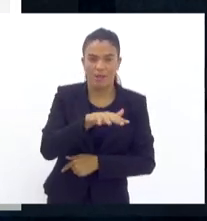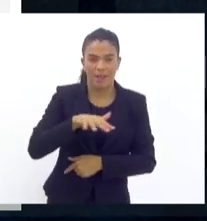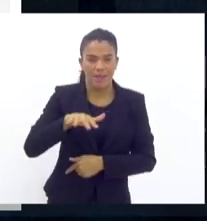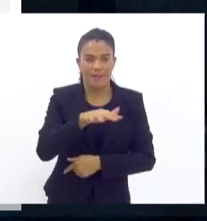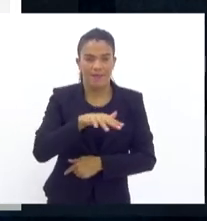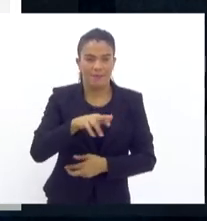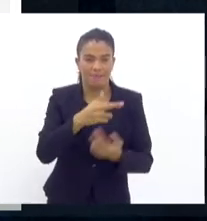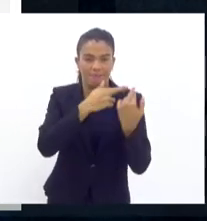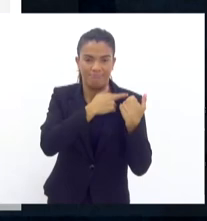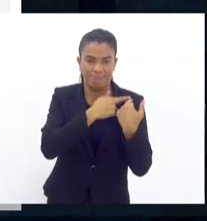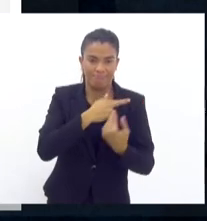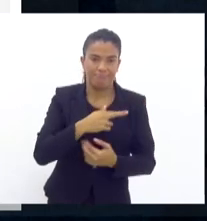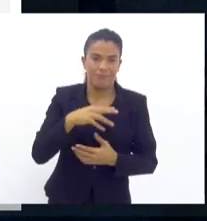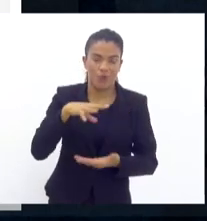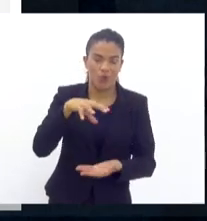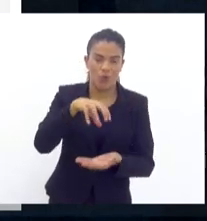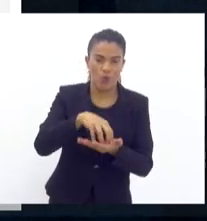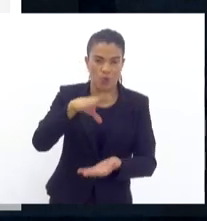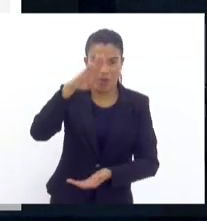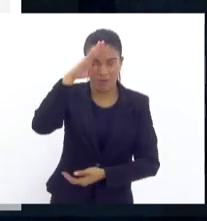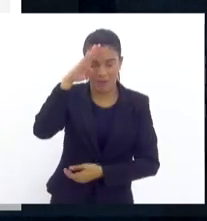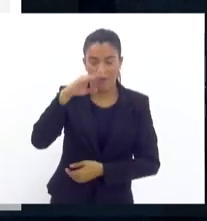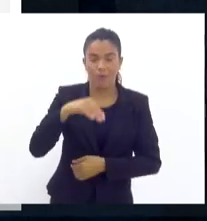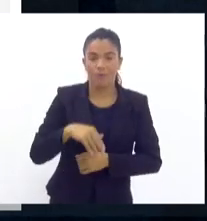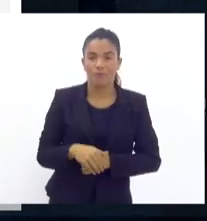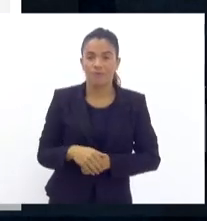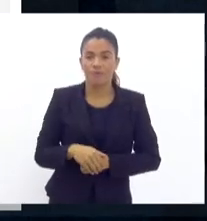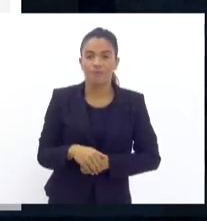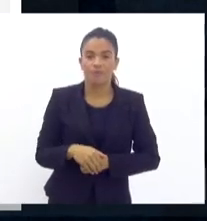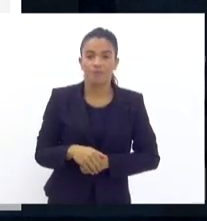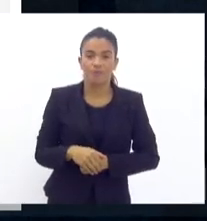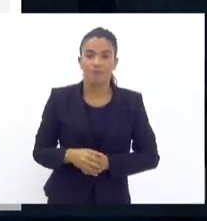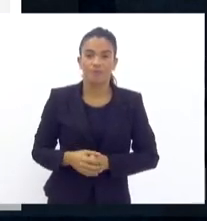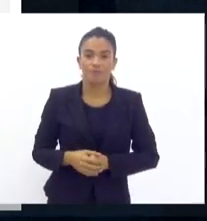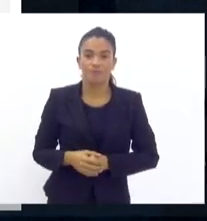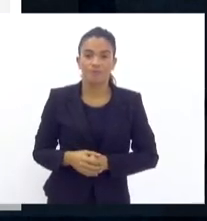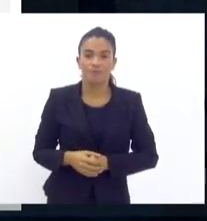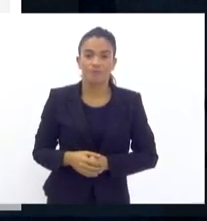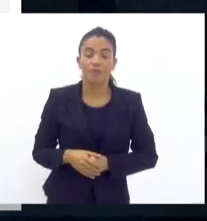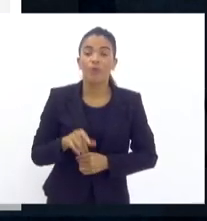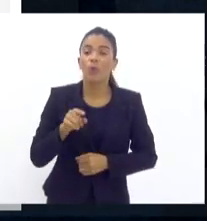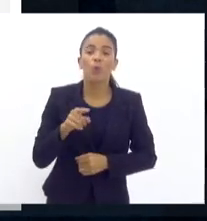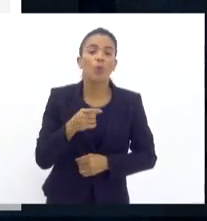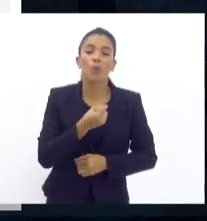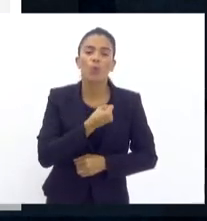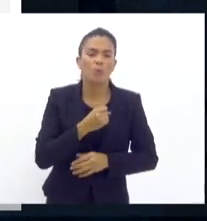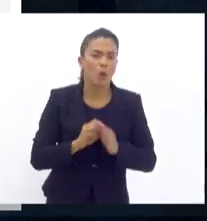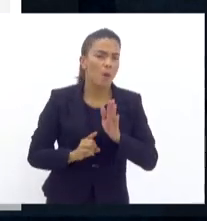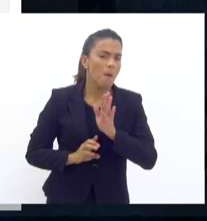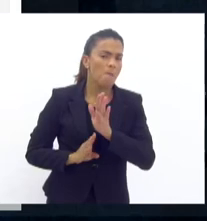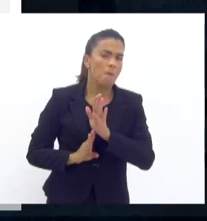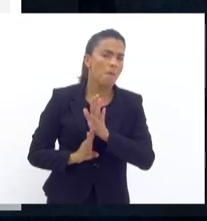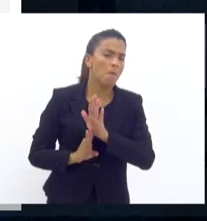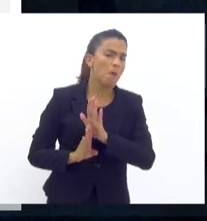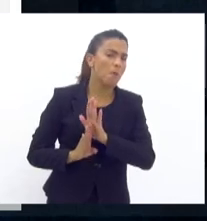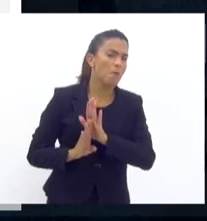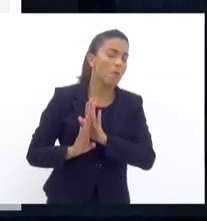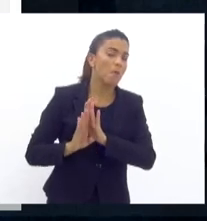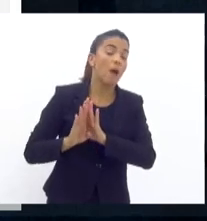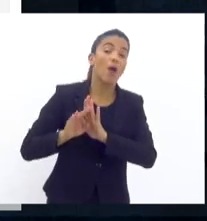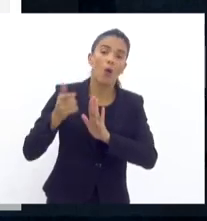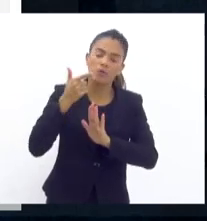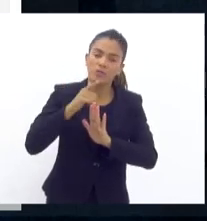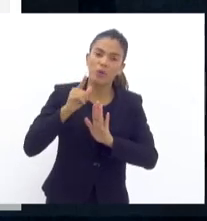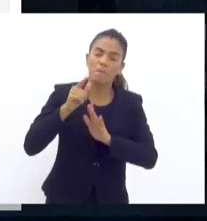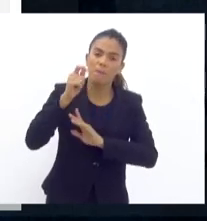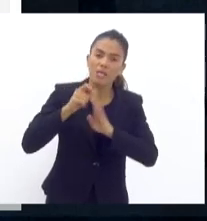Esse é o gráfico de quando assumimos o Recording in progress. com números altos. E viemos baixando mês a